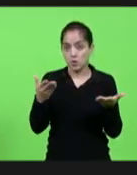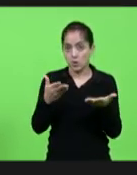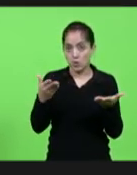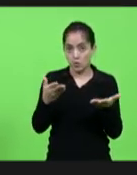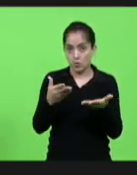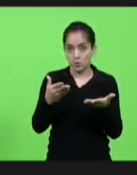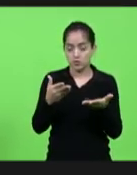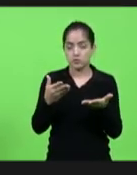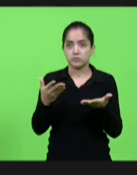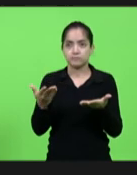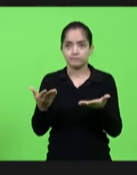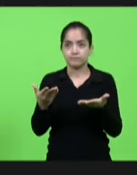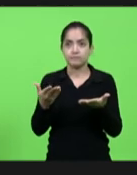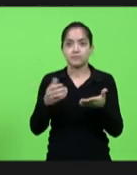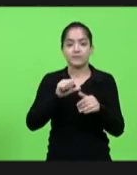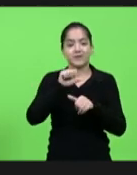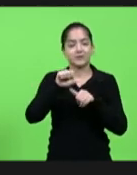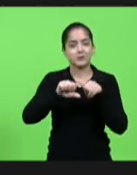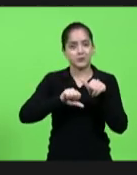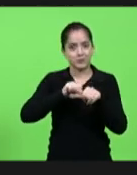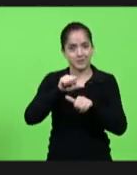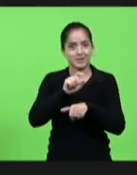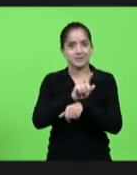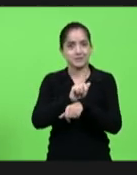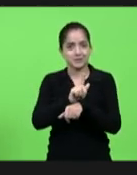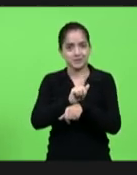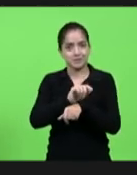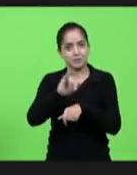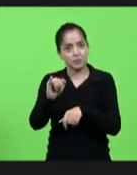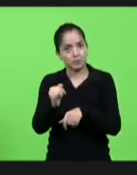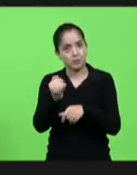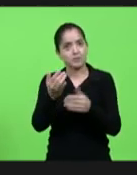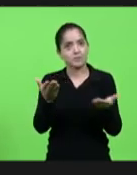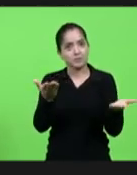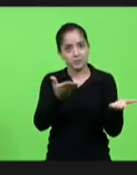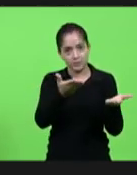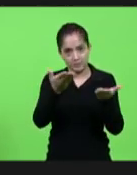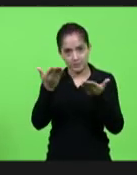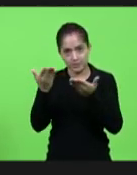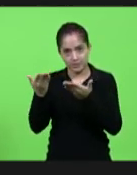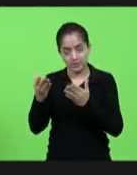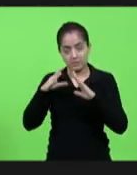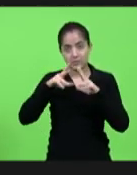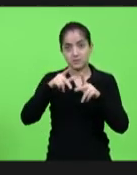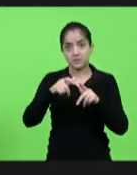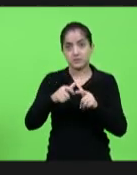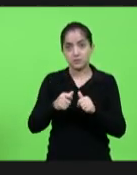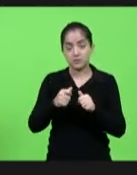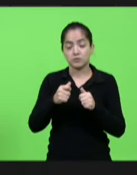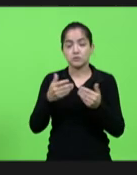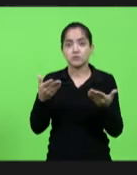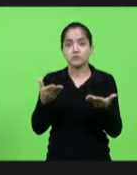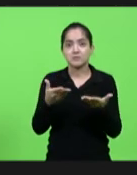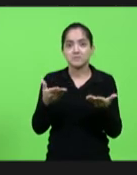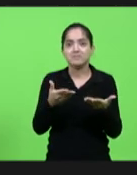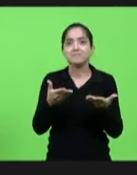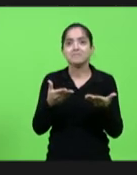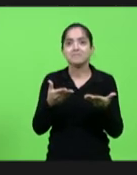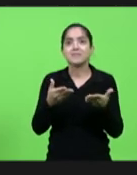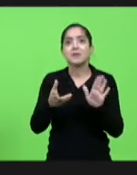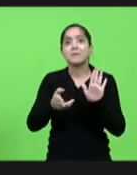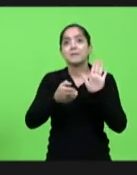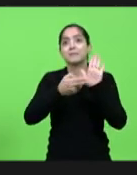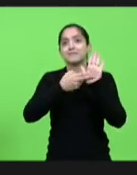terá a troca de gestão aproveitamos para convidar né a todos que nos acompanham para essa posse que vai